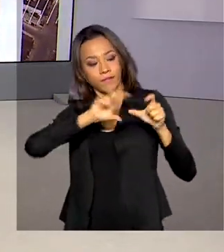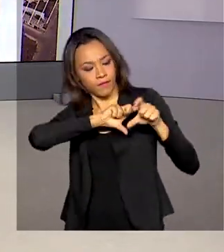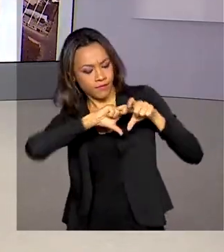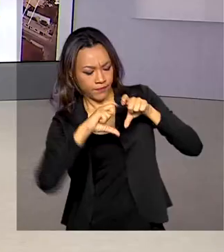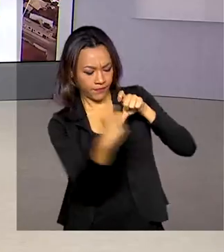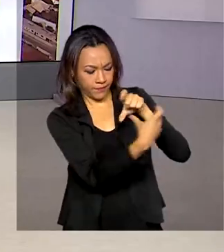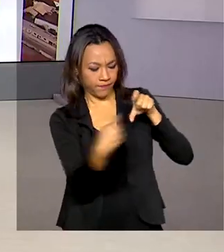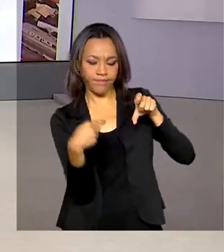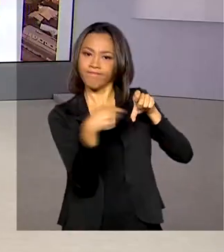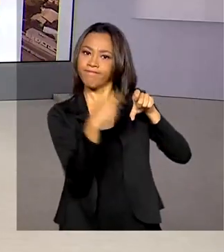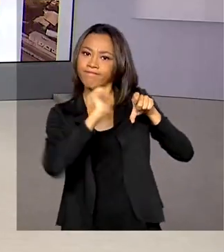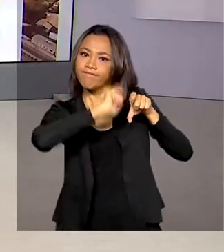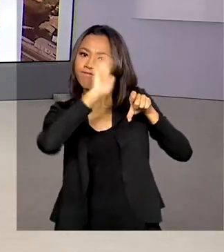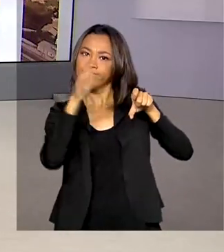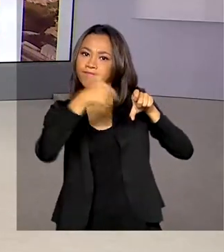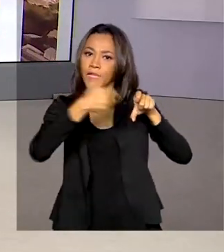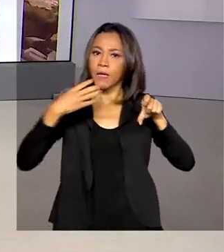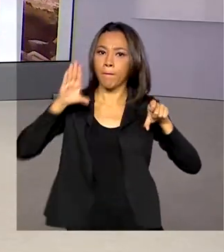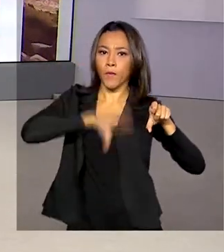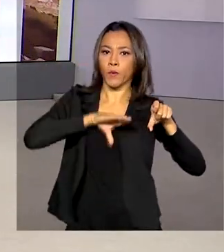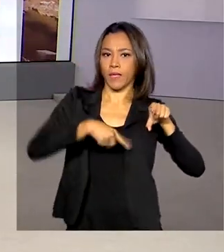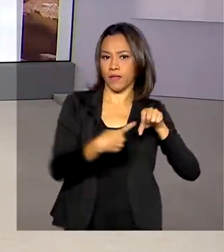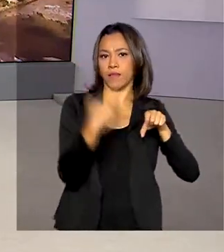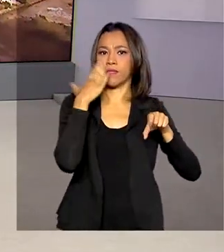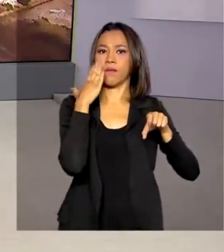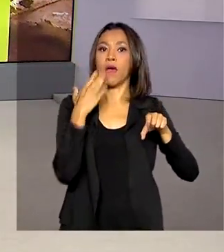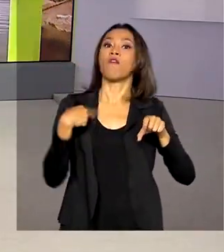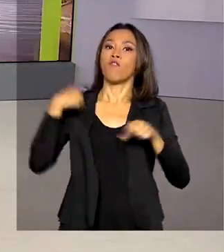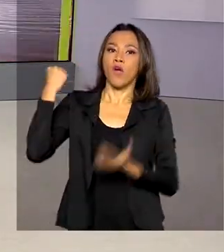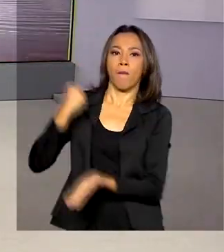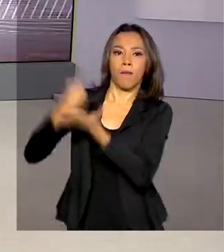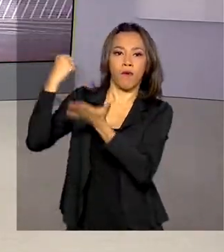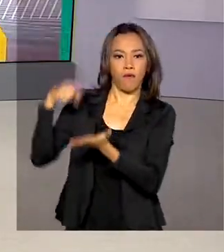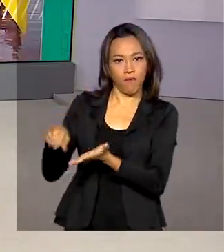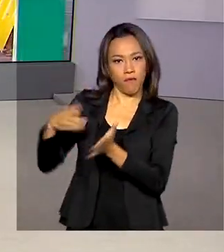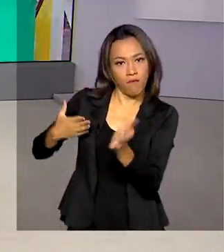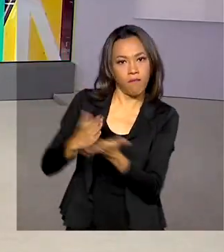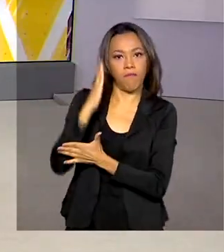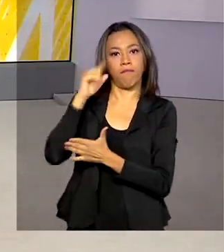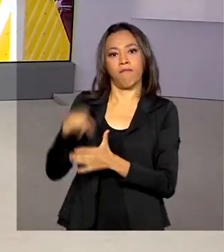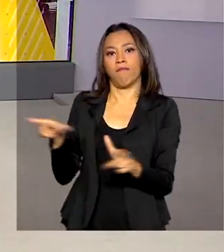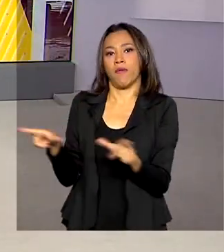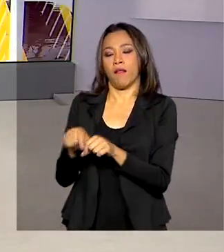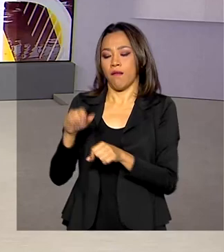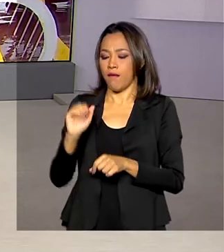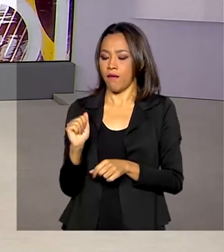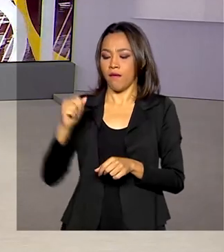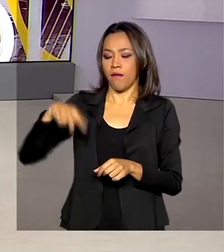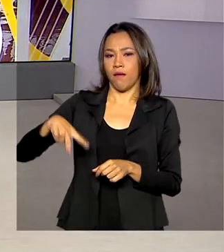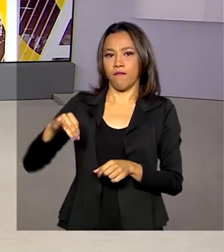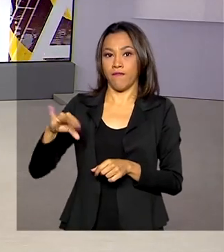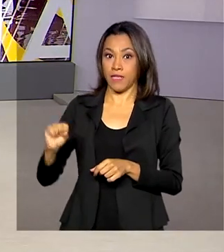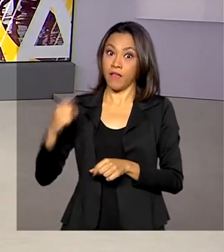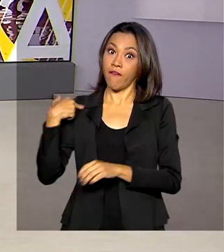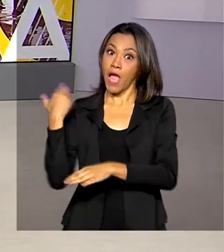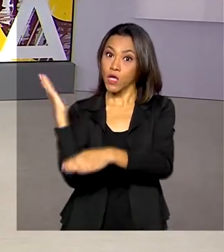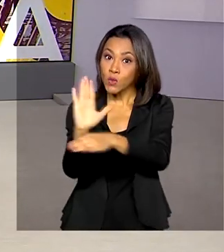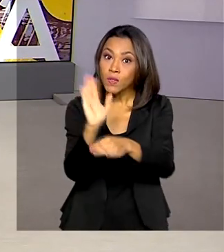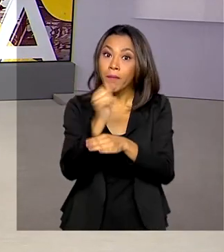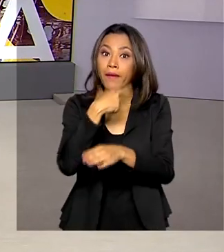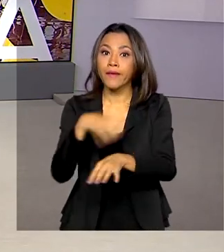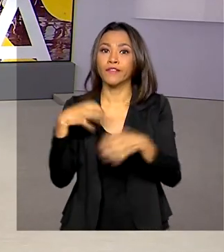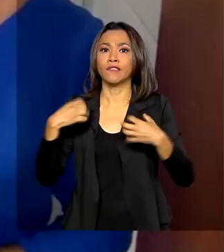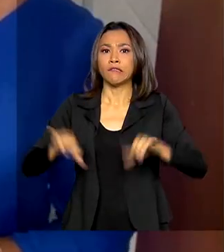escritas em português. A resolução foi aprovada pela Anvisa e deve ajudar principalmente quem sofre com alergias.